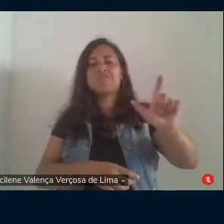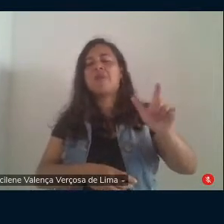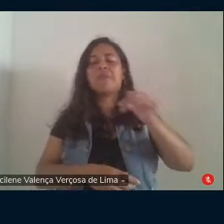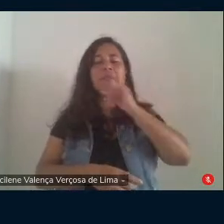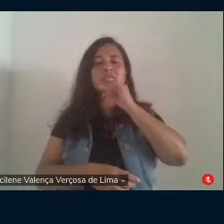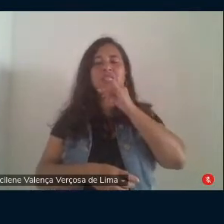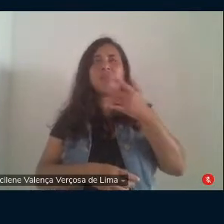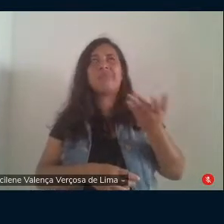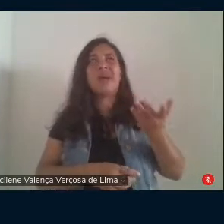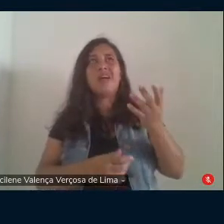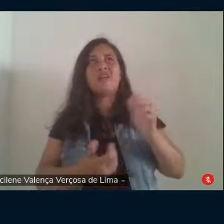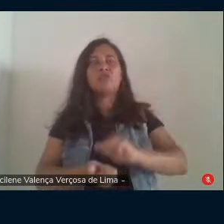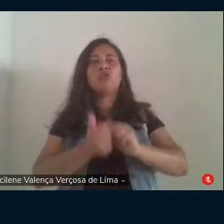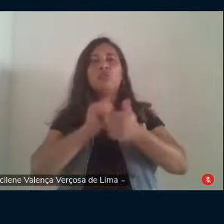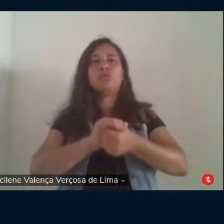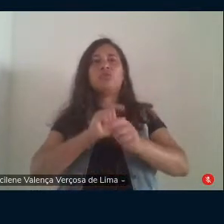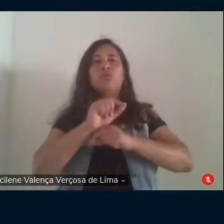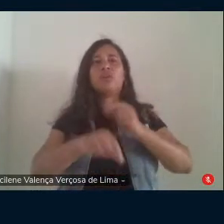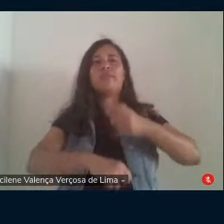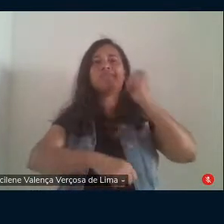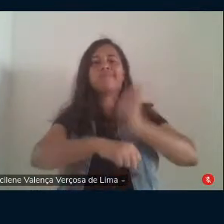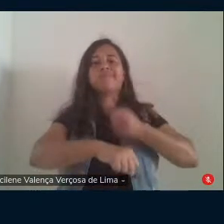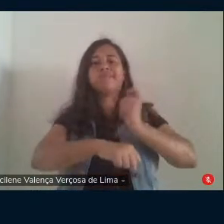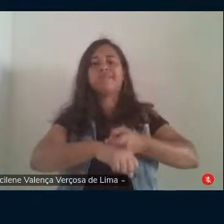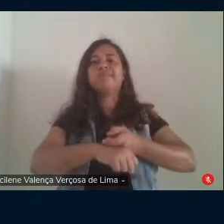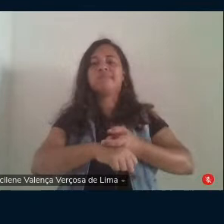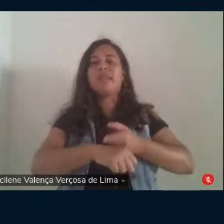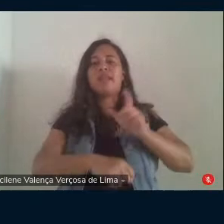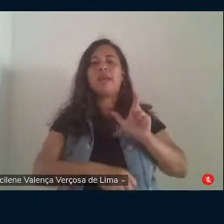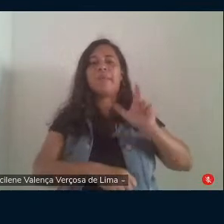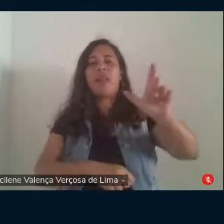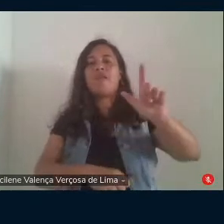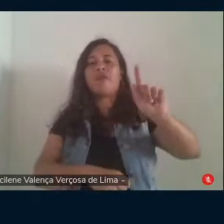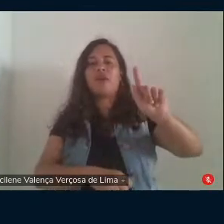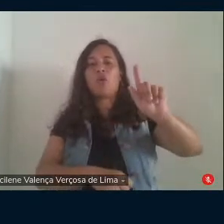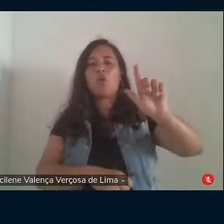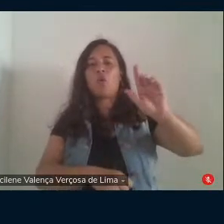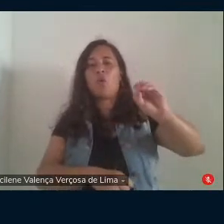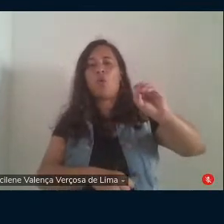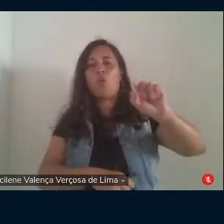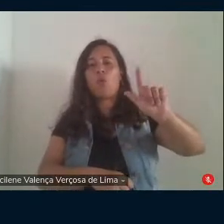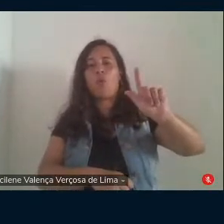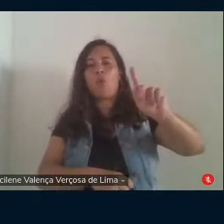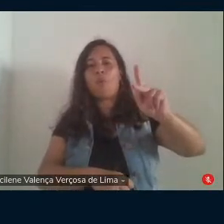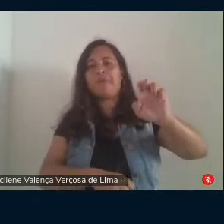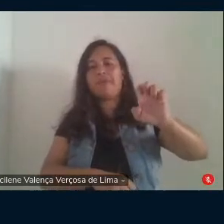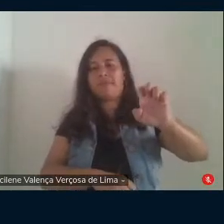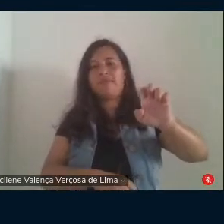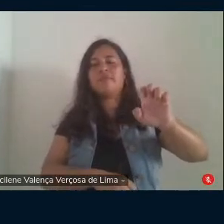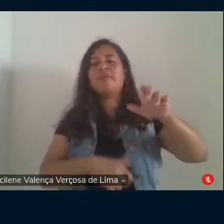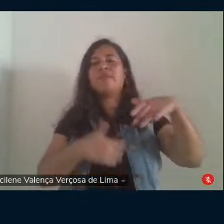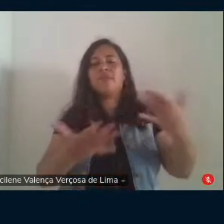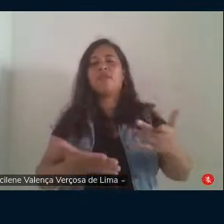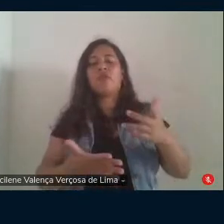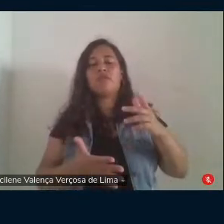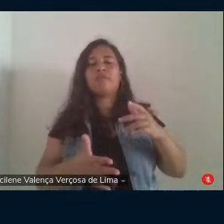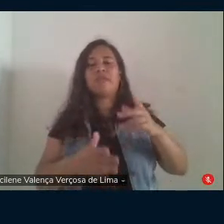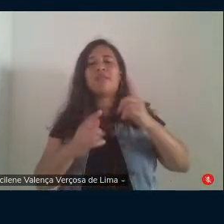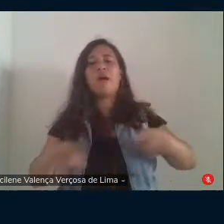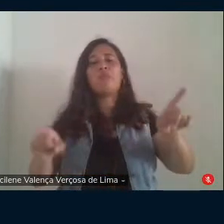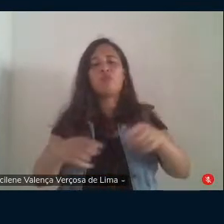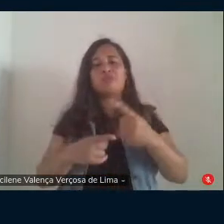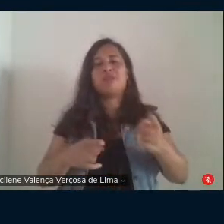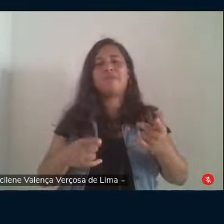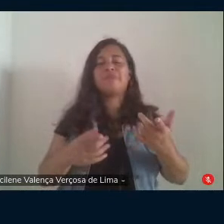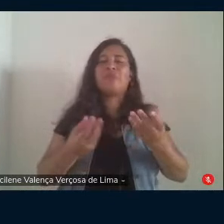para substituir a dureza da palavra golpe. Assim como na letra da música há que se pergunte será que deu uma erro